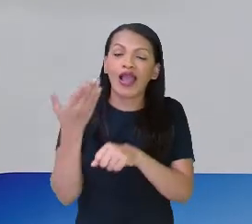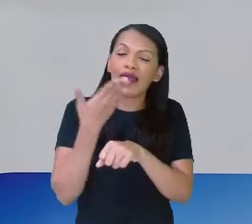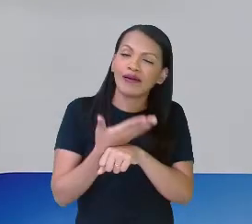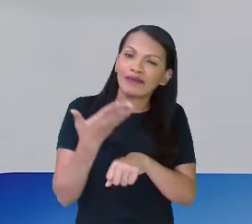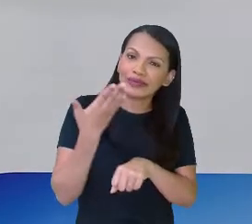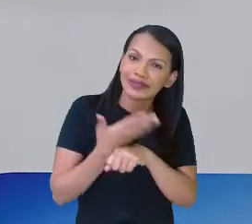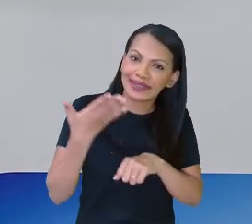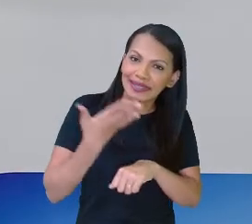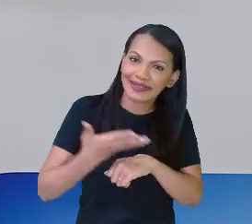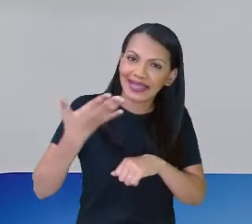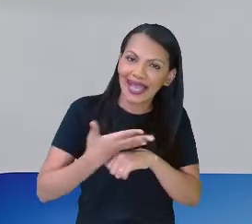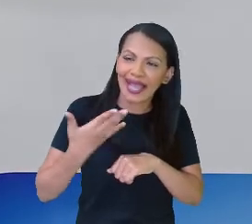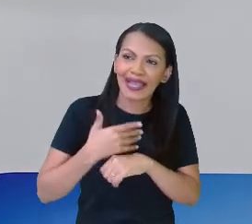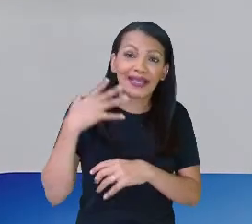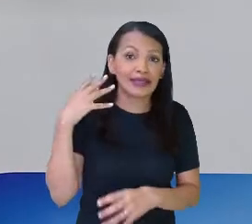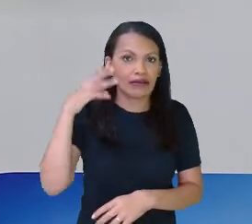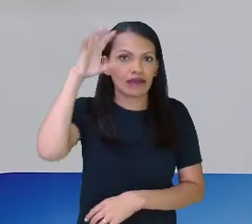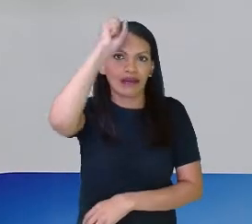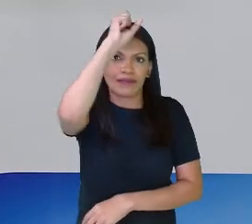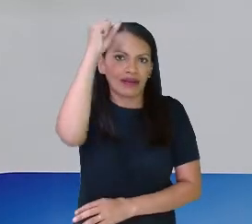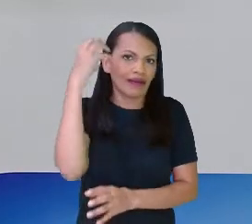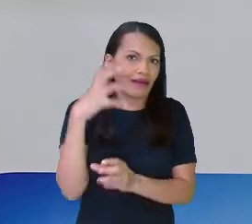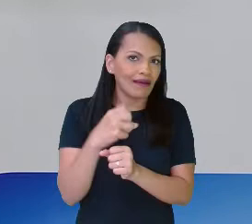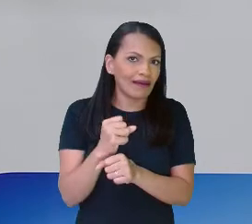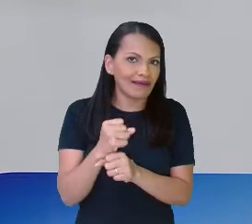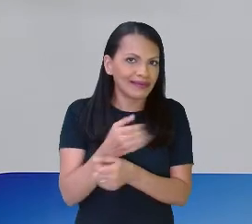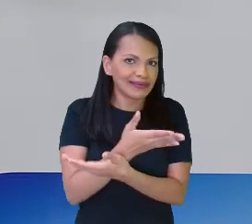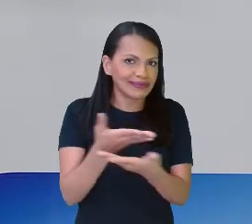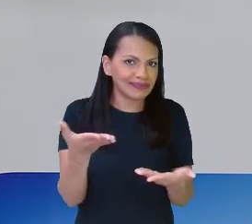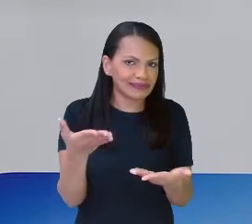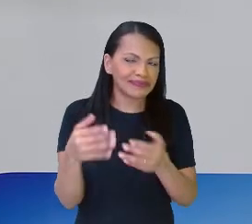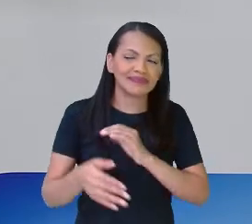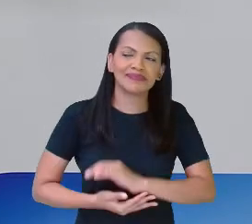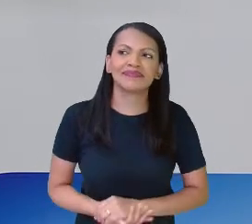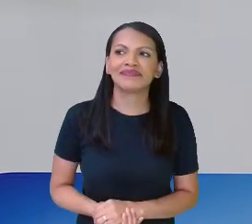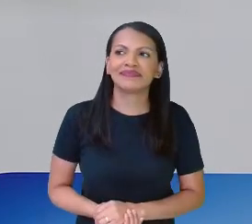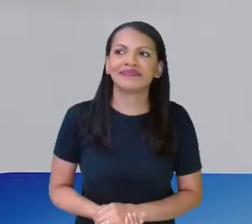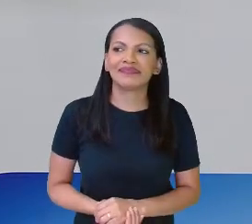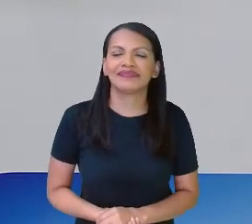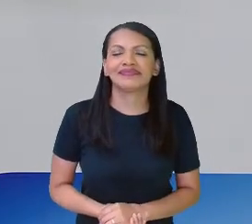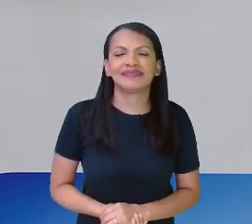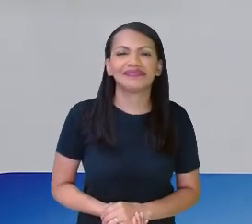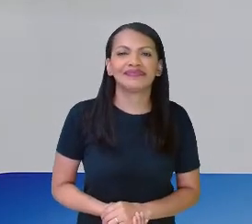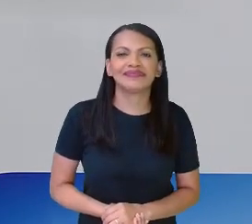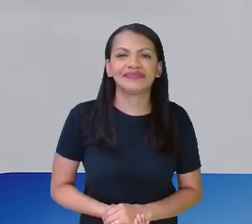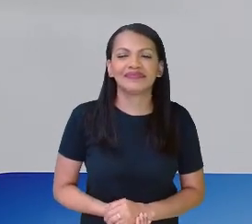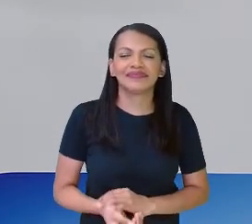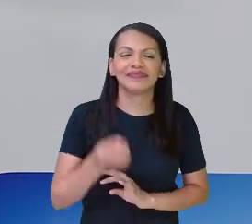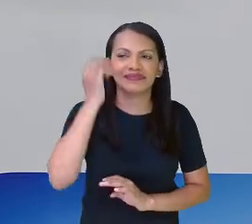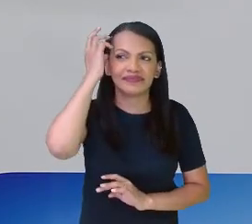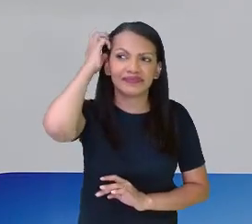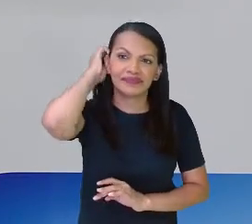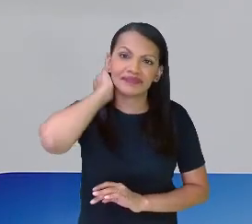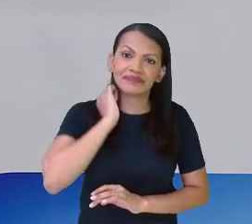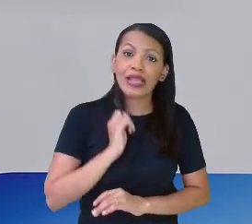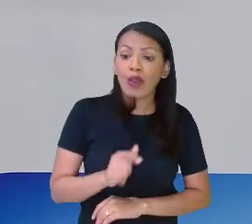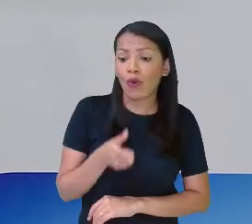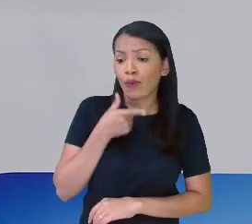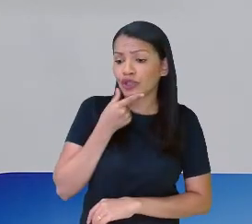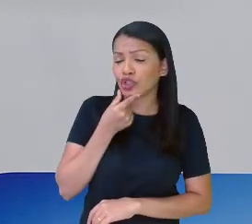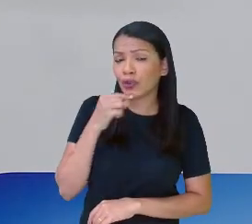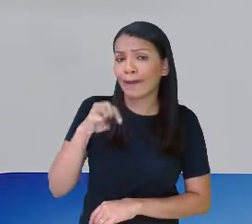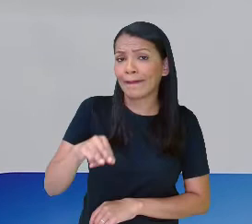calcular a área. Olha o que tem aqui, uma situação para vocês. Diz o seguinte, Miguel